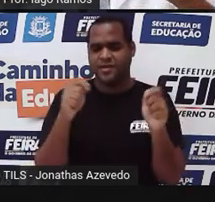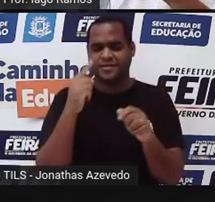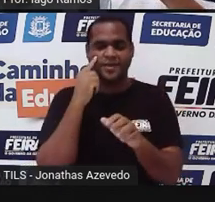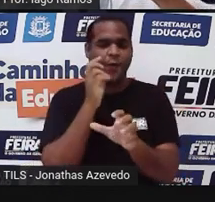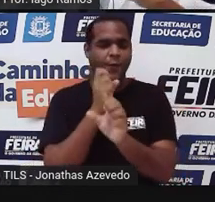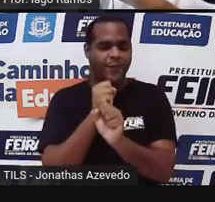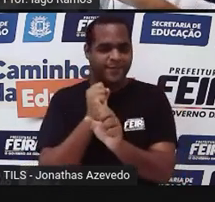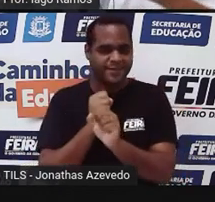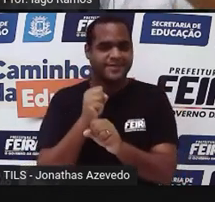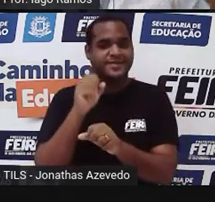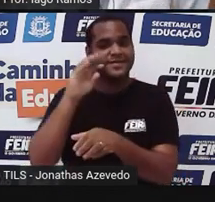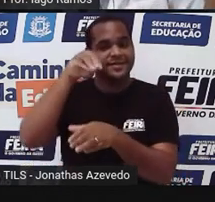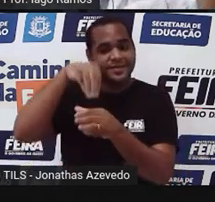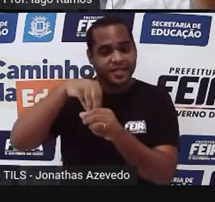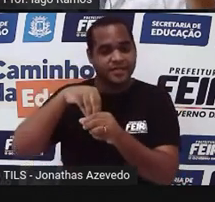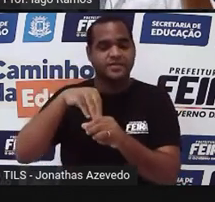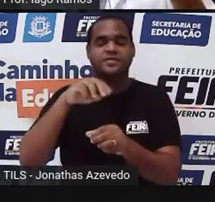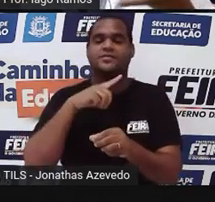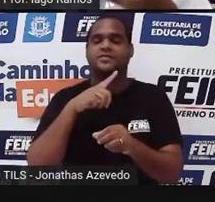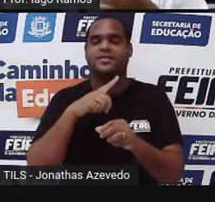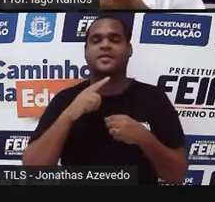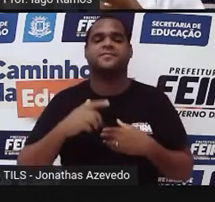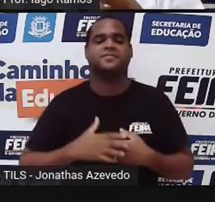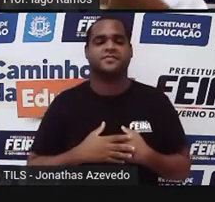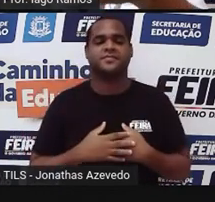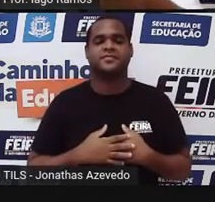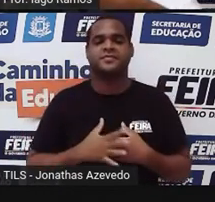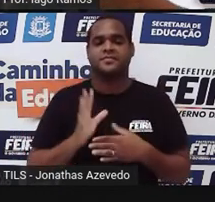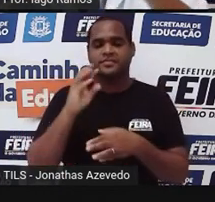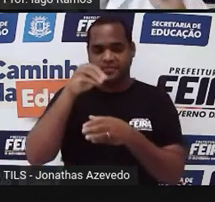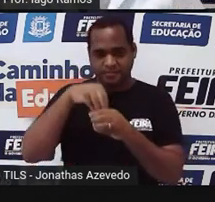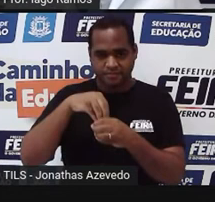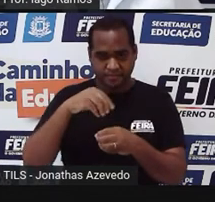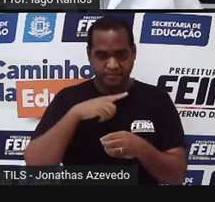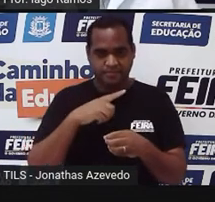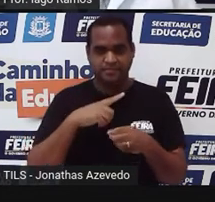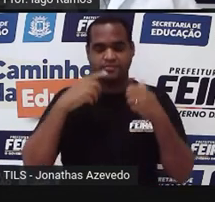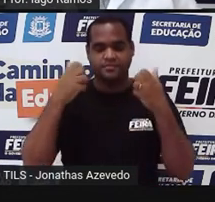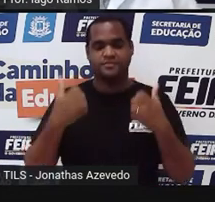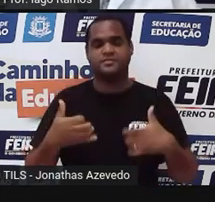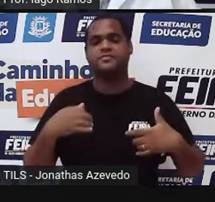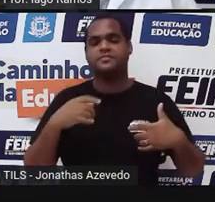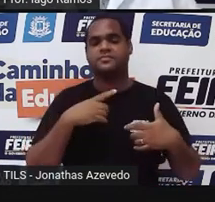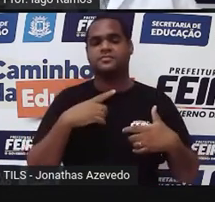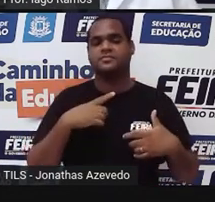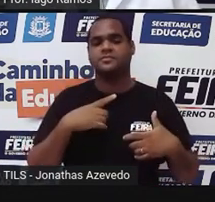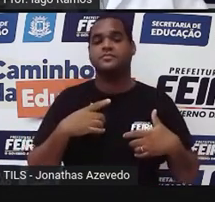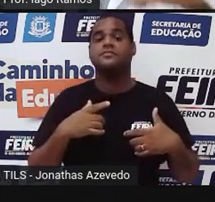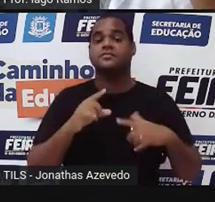ou seja, um losango dentro de um retângulo, dessa forma como está na figura.